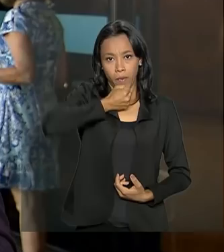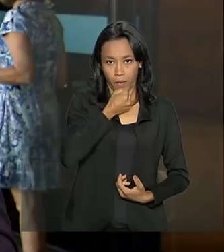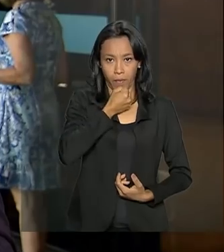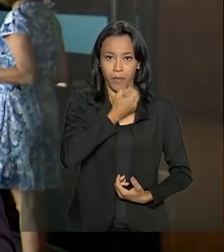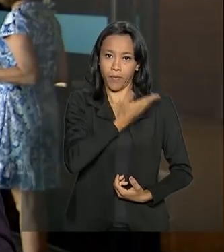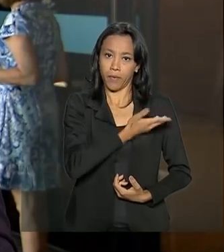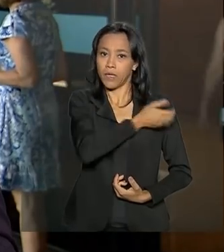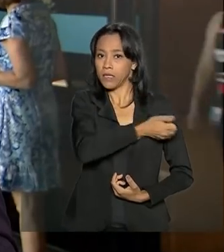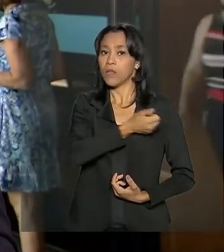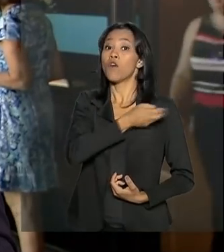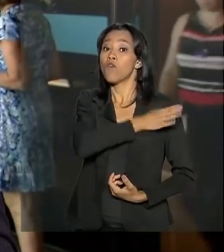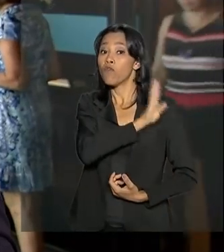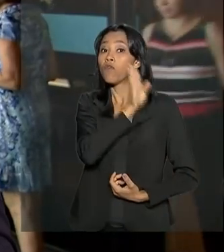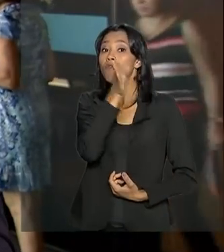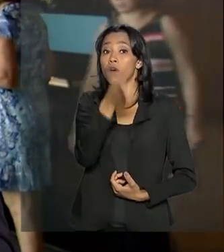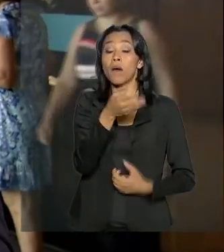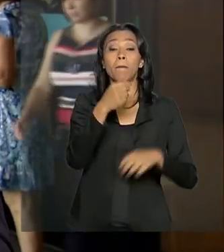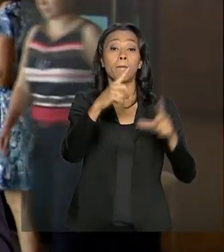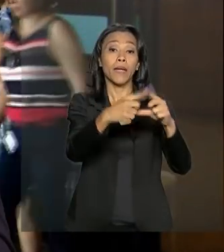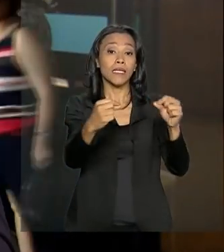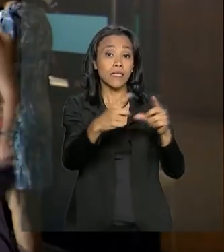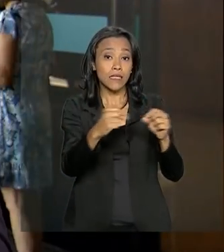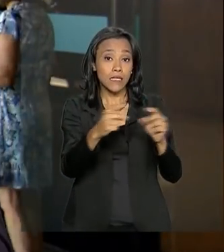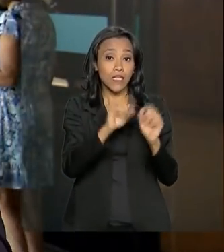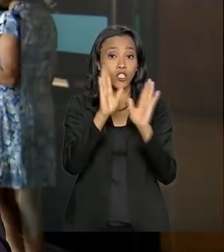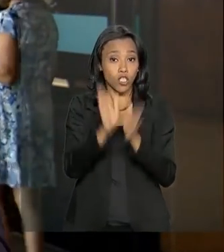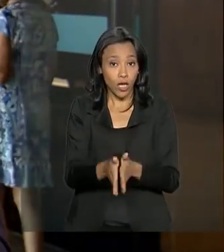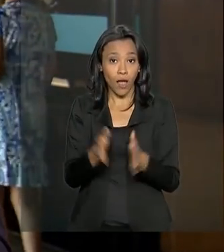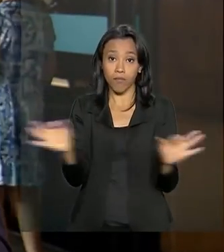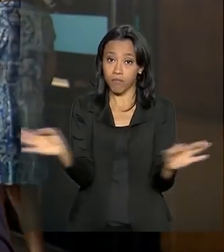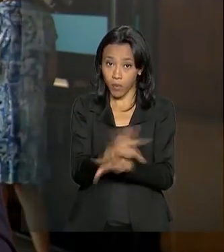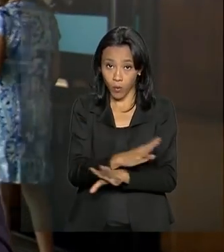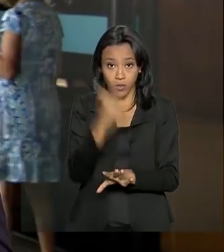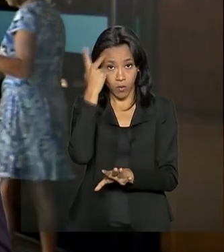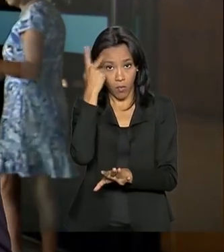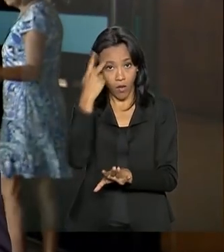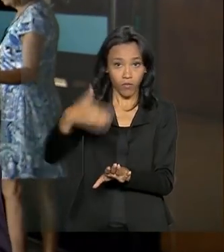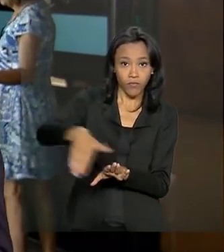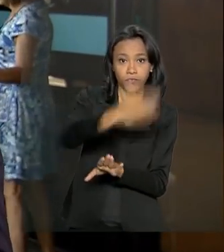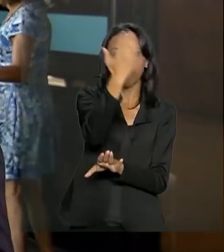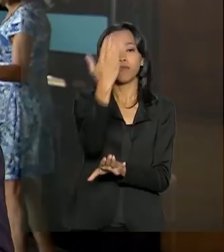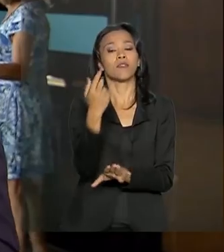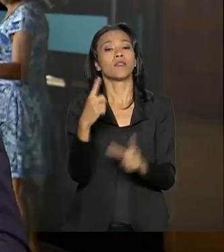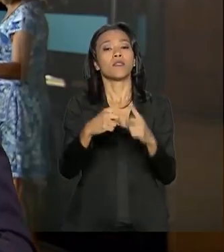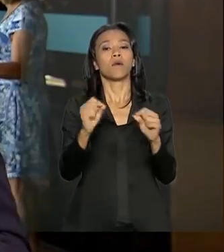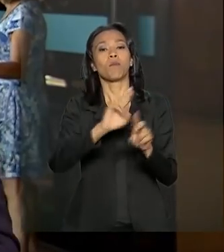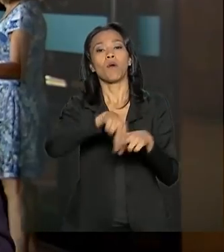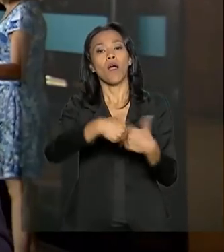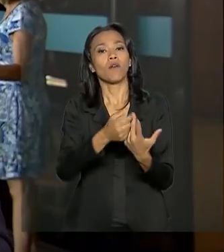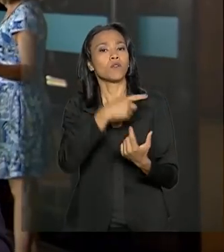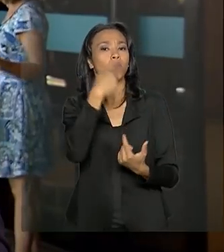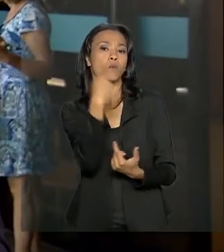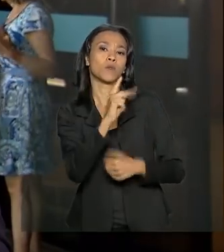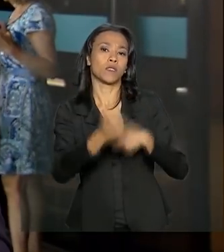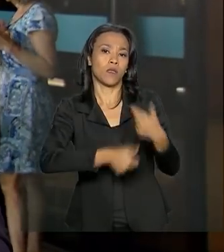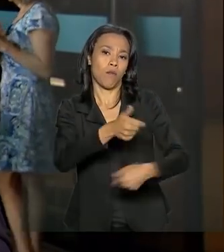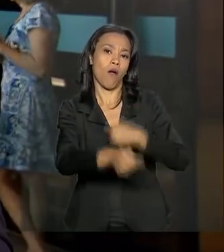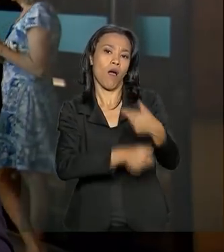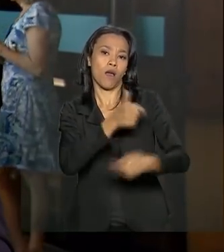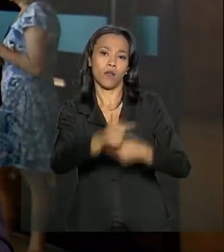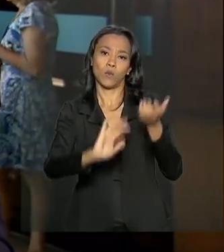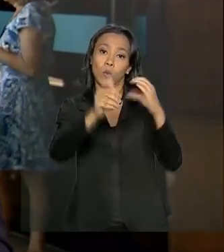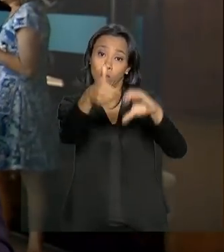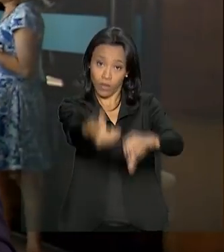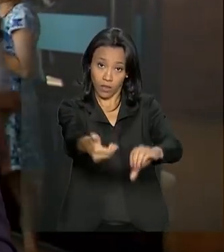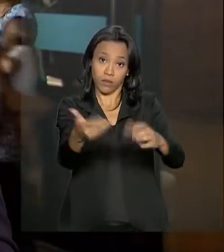Rego Barros Foi à Brasília, deixou aqui a capital paulista no dia de ontem Em virtude da retomada das atividades legislativas do